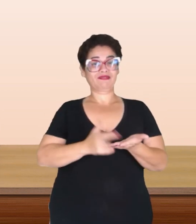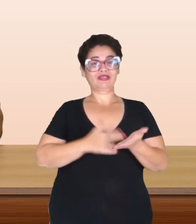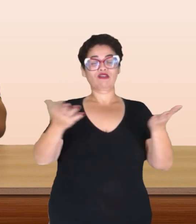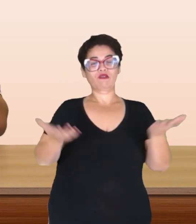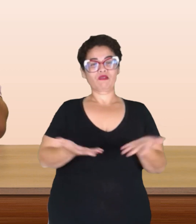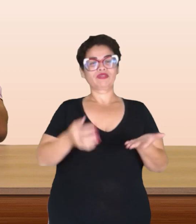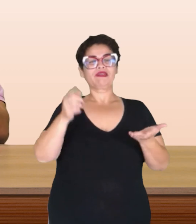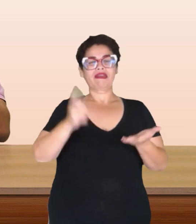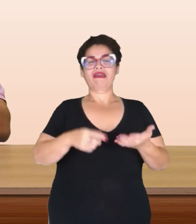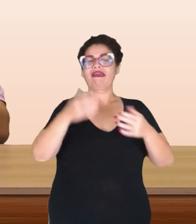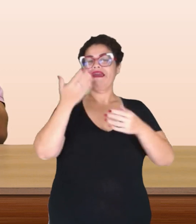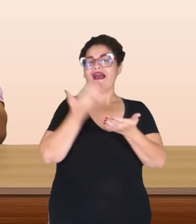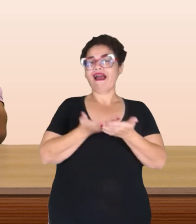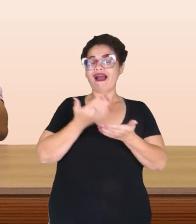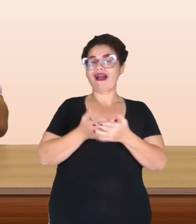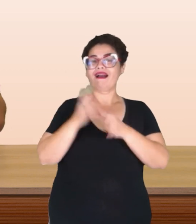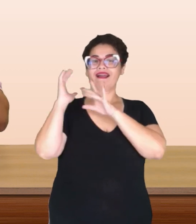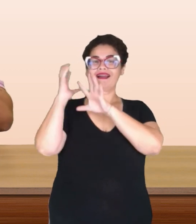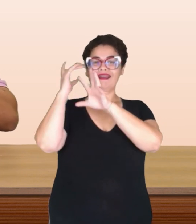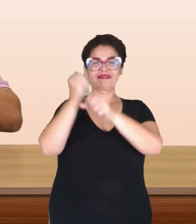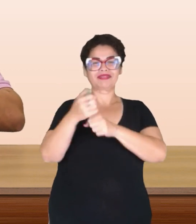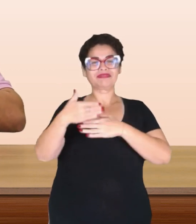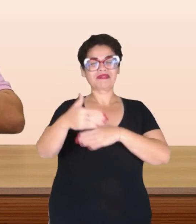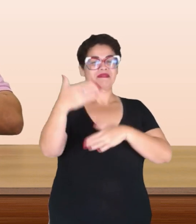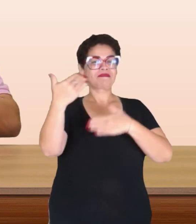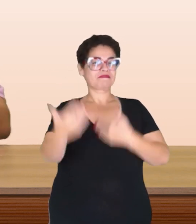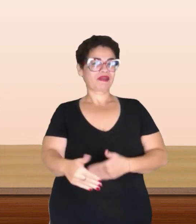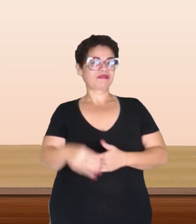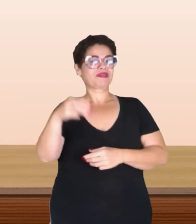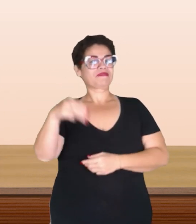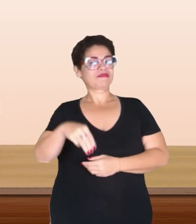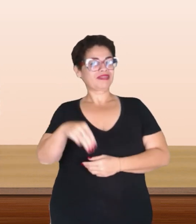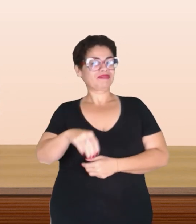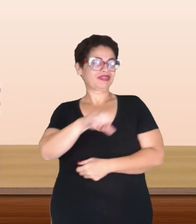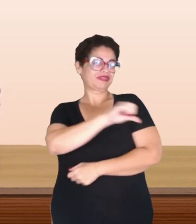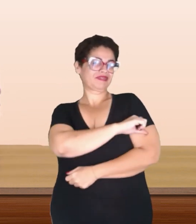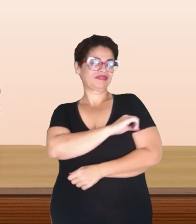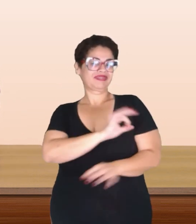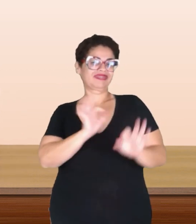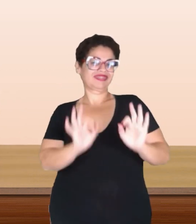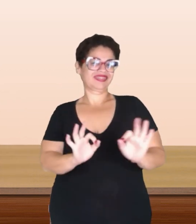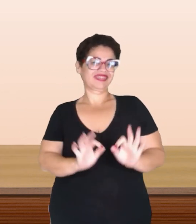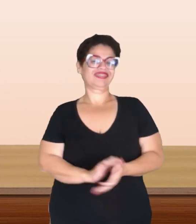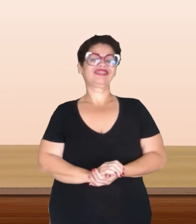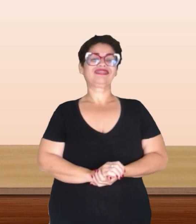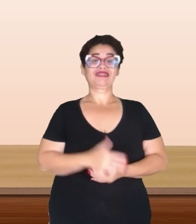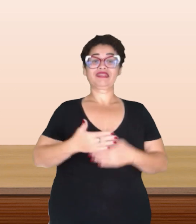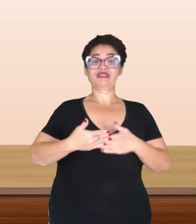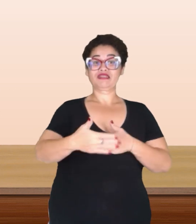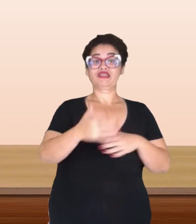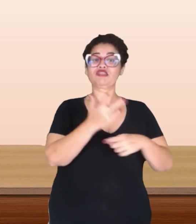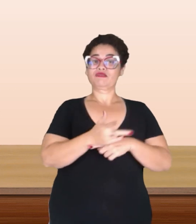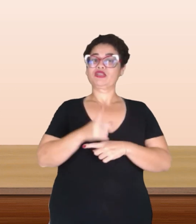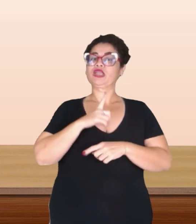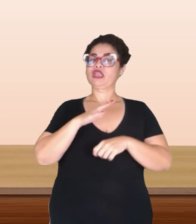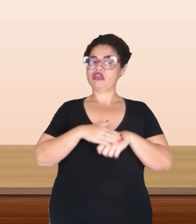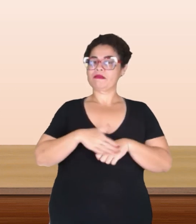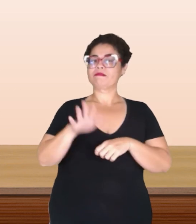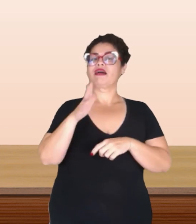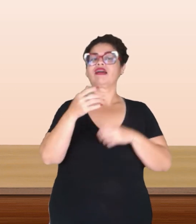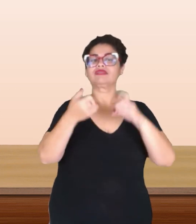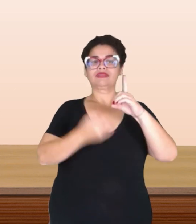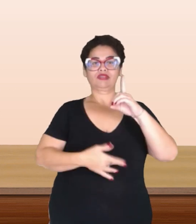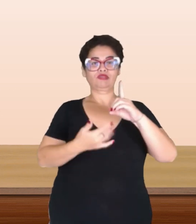de hoje é uma bela aula de revisão para aquela prova de matemática do ano ano, com certeza. Nos próximos vídeos, temos